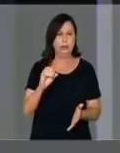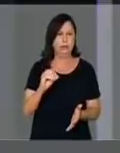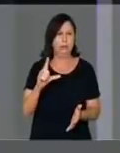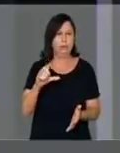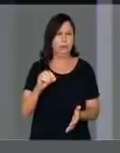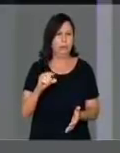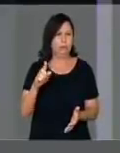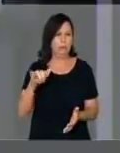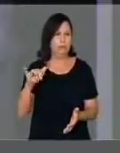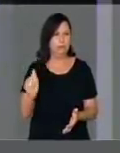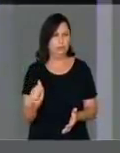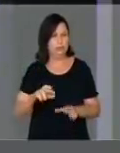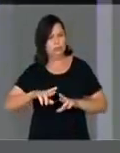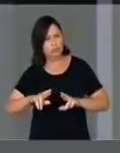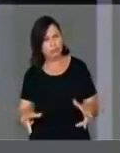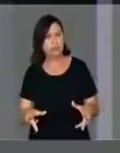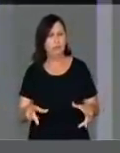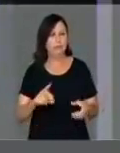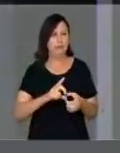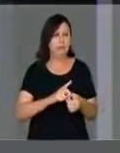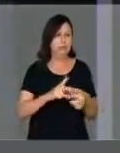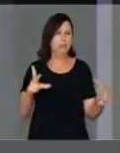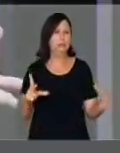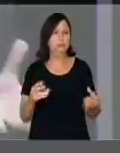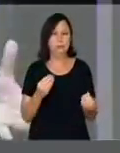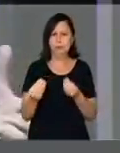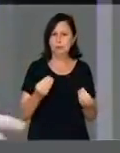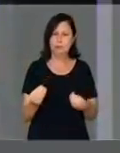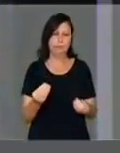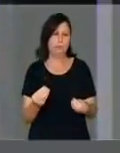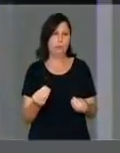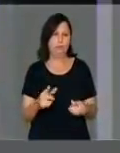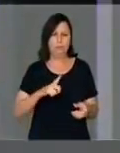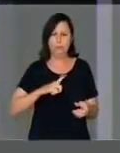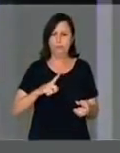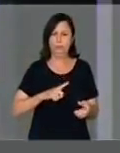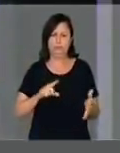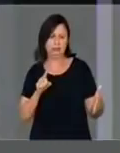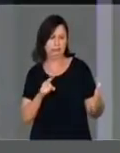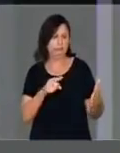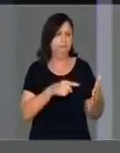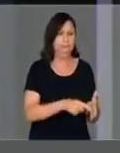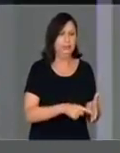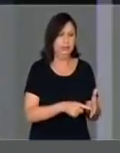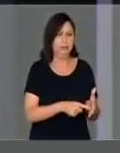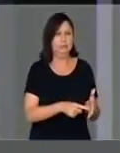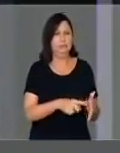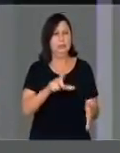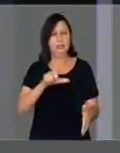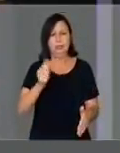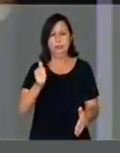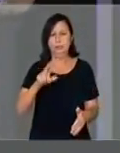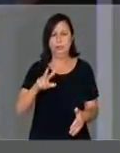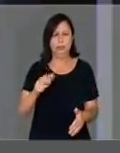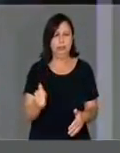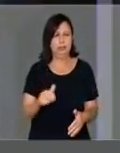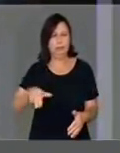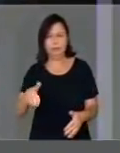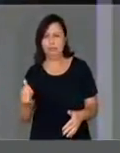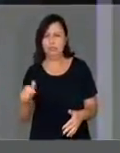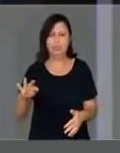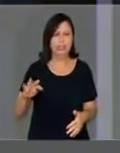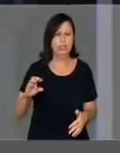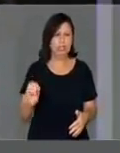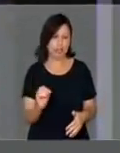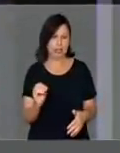Democracia é outra coisa. Agora, como que um cara que está indiciado na Lava Jato, está mais sujo que puleiro de galinha, candidata